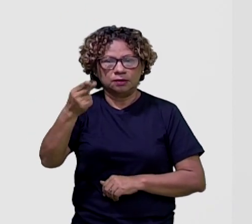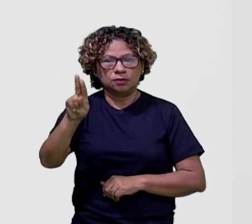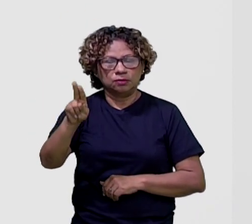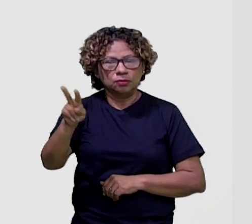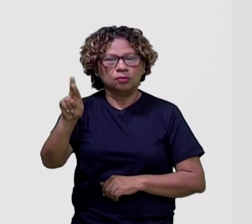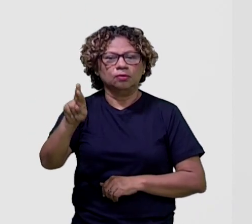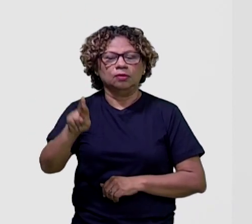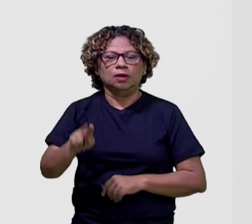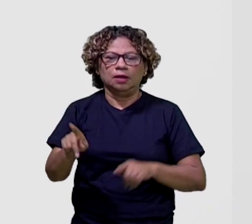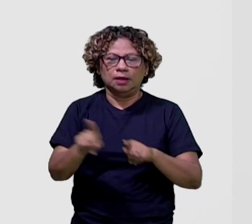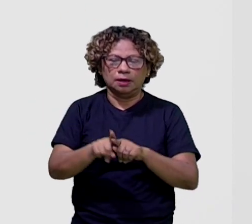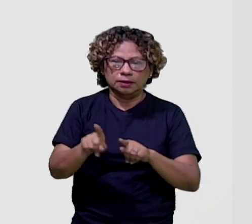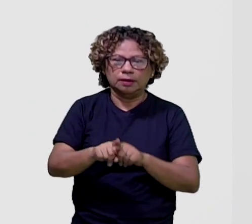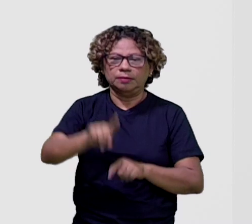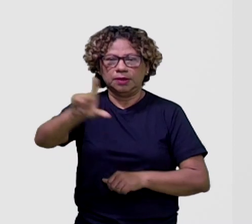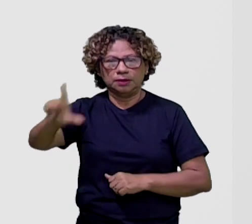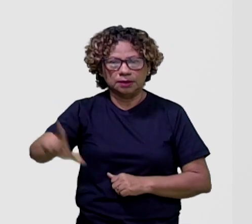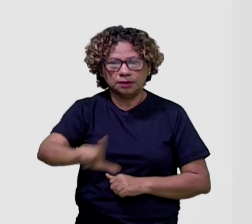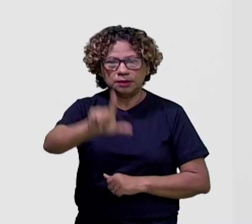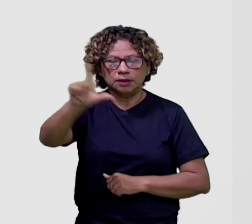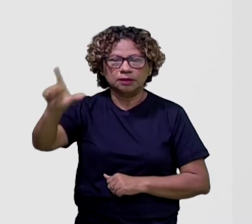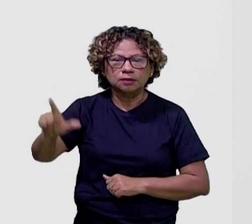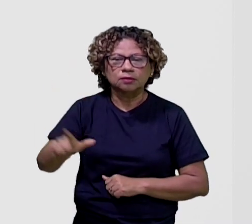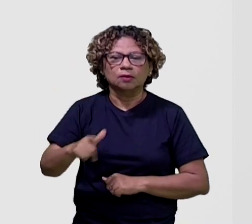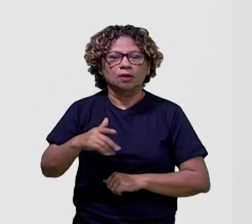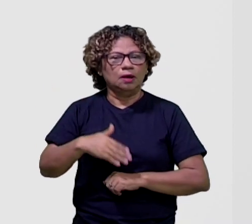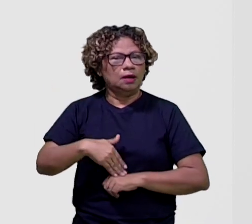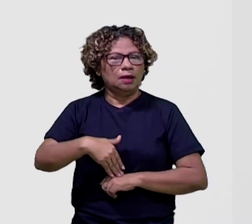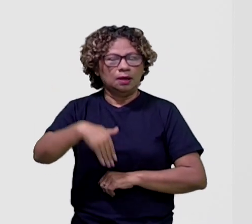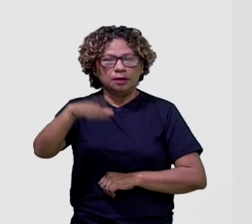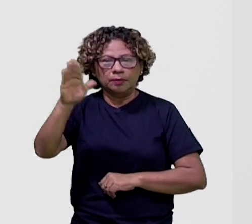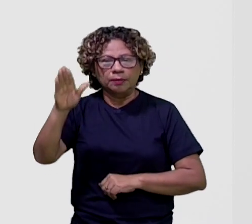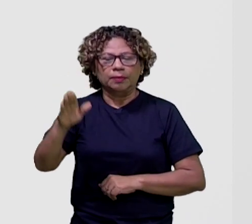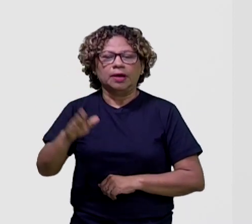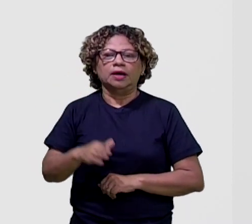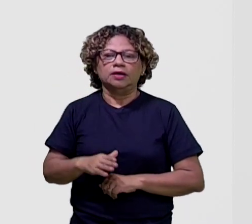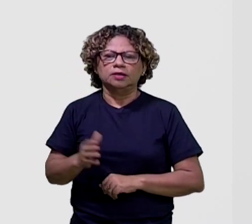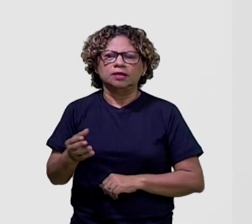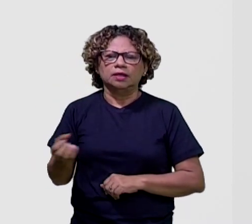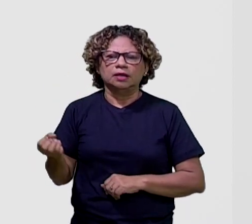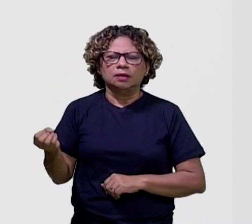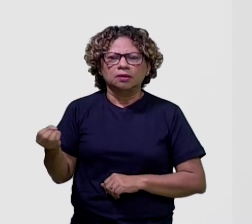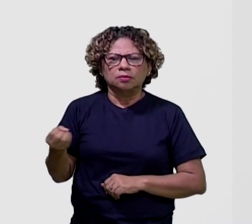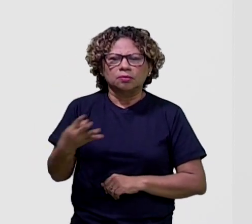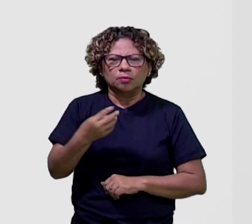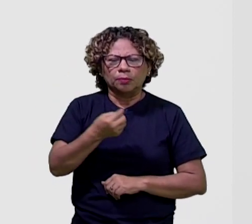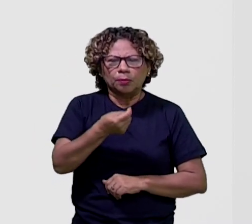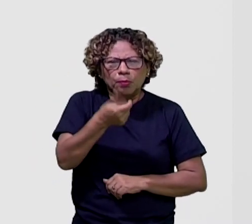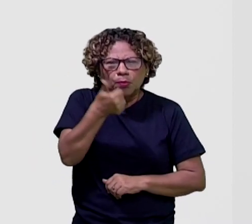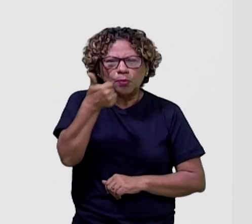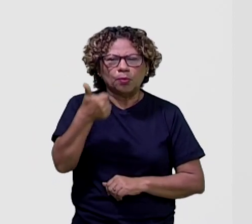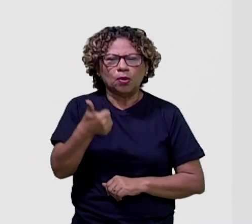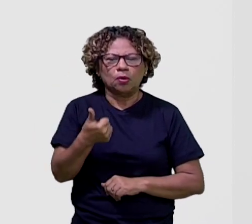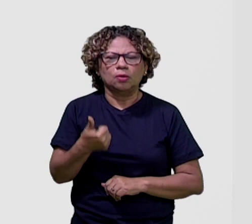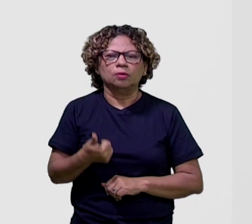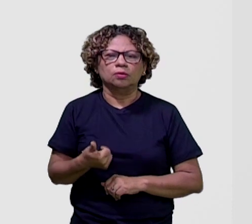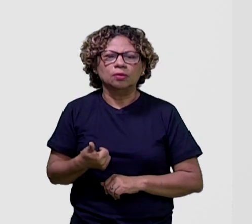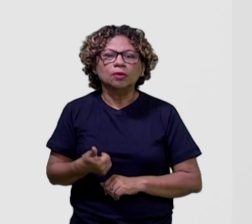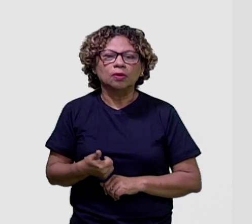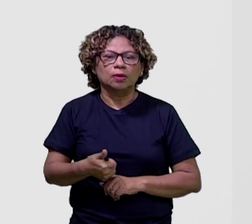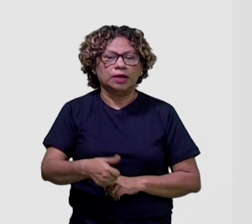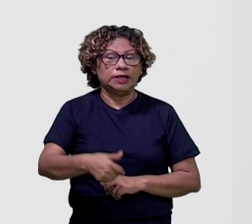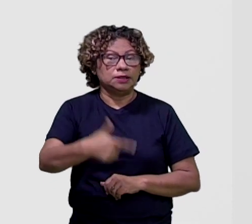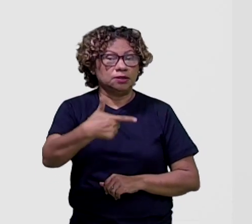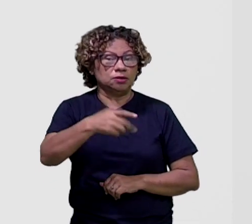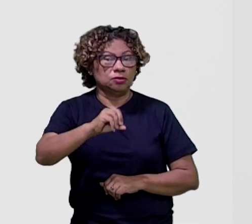literatura e tudo mais. E nesse caso aí, é uma produção um pouquinho mais recente, de 2017. E fala, olha